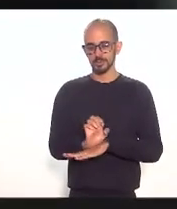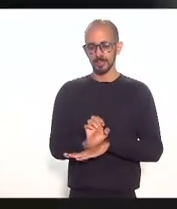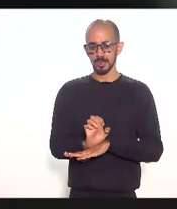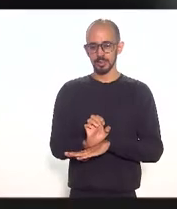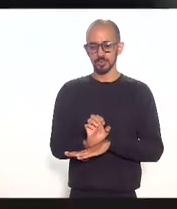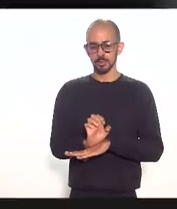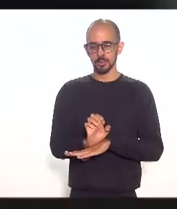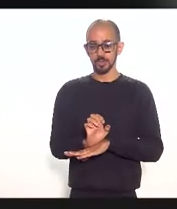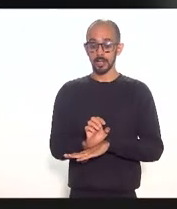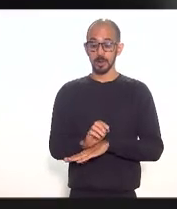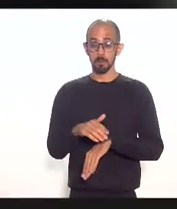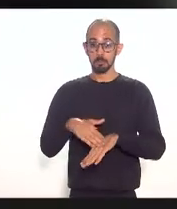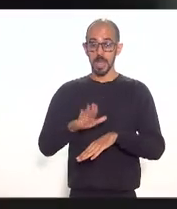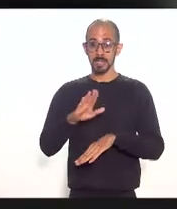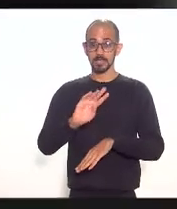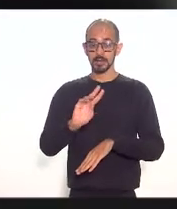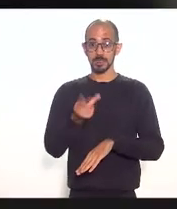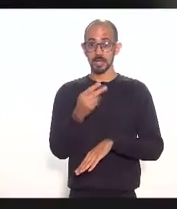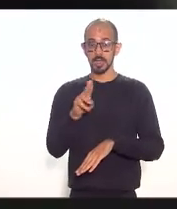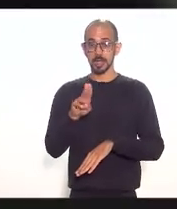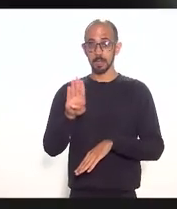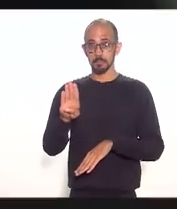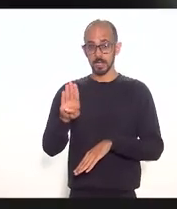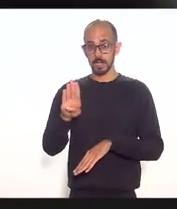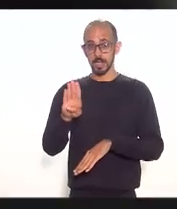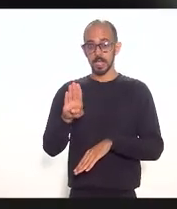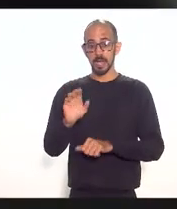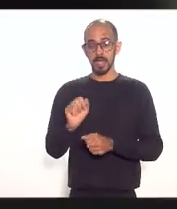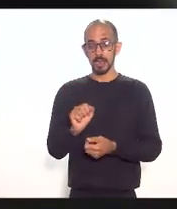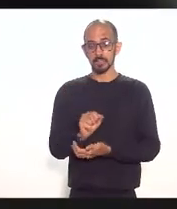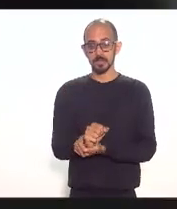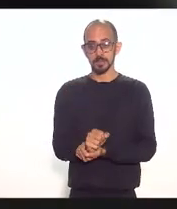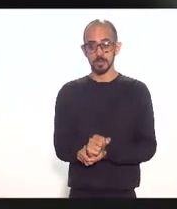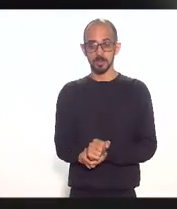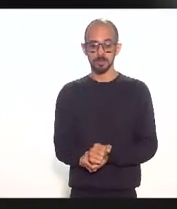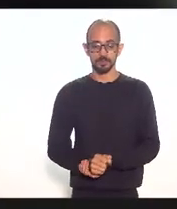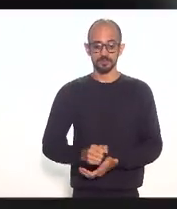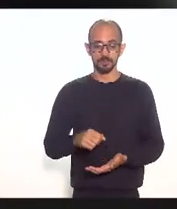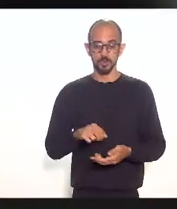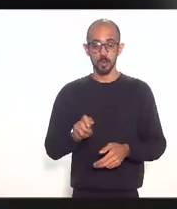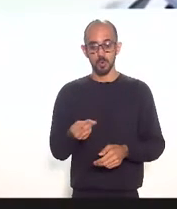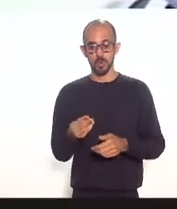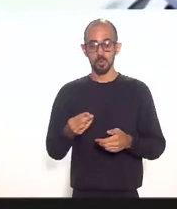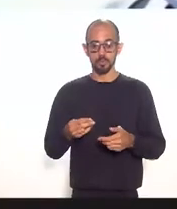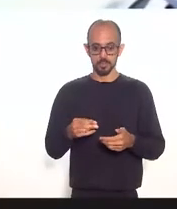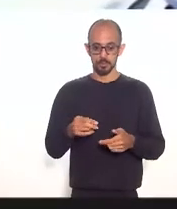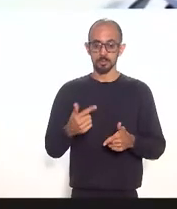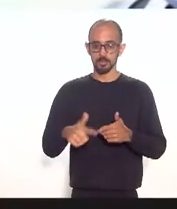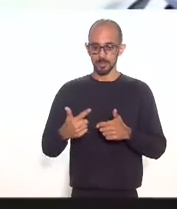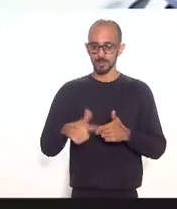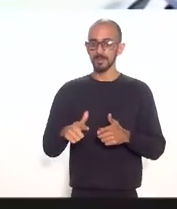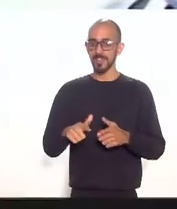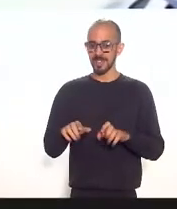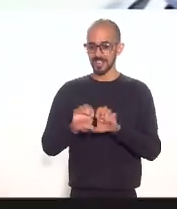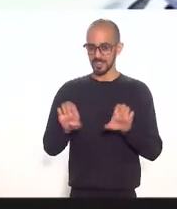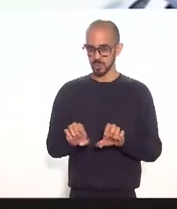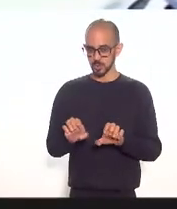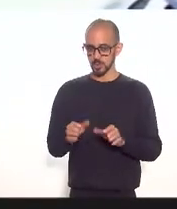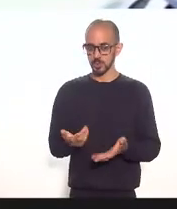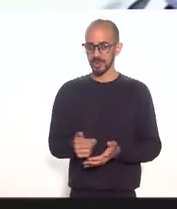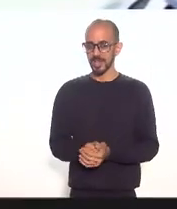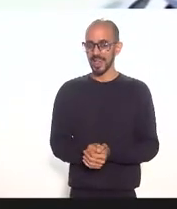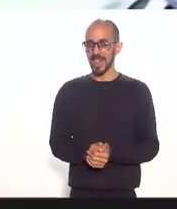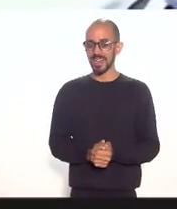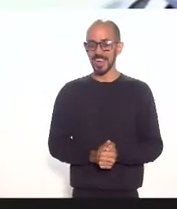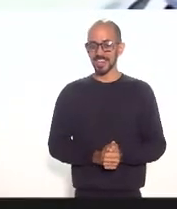seria o estado de São Paulo até por uma questão de infraestrutura e tal sim nós sabemos mas acho